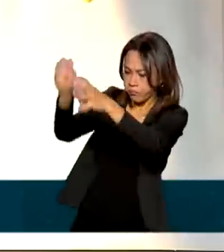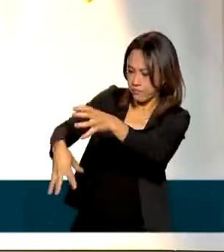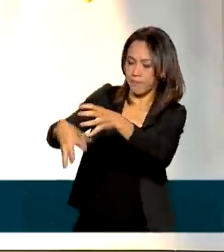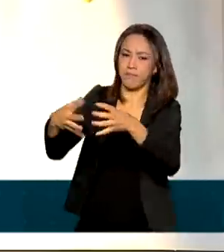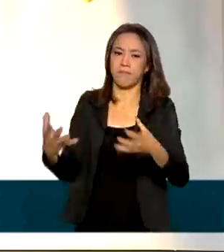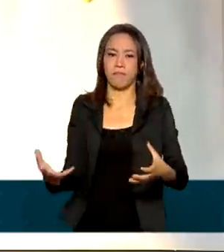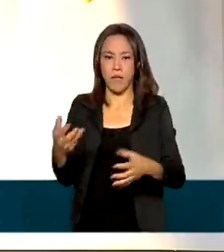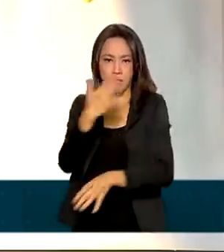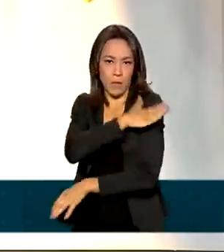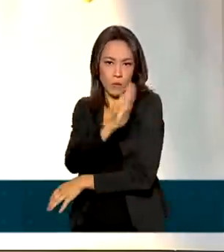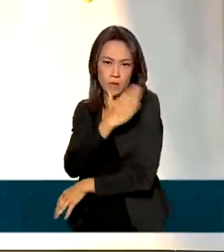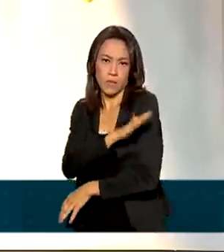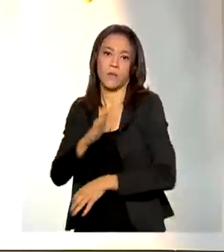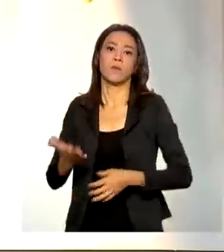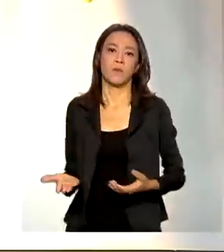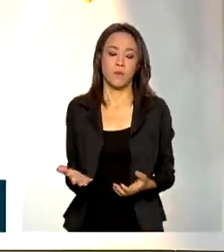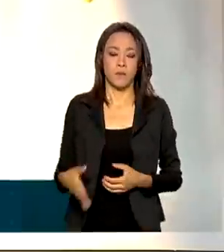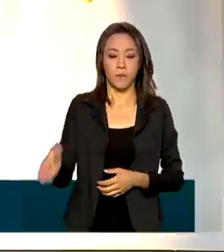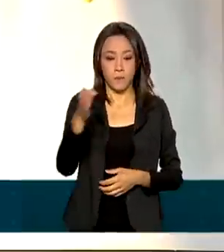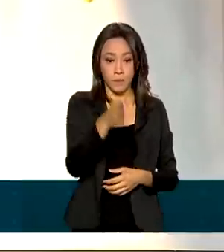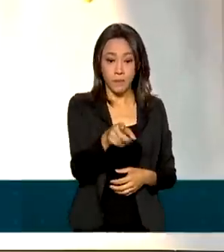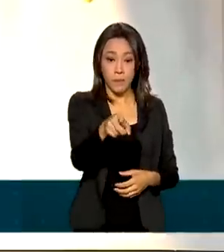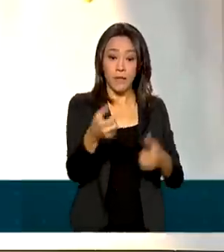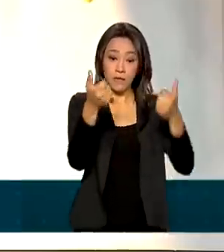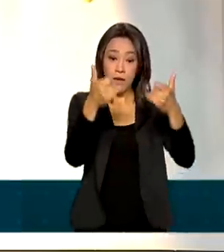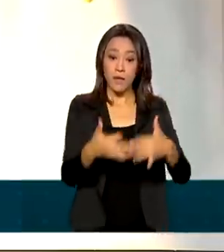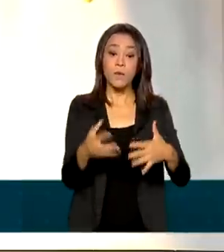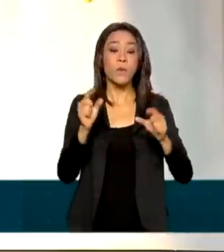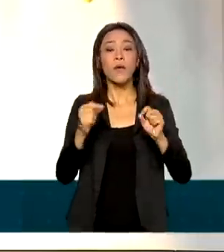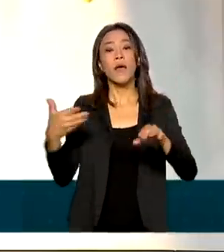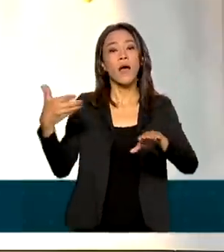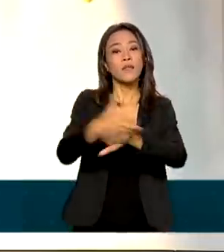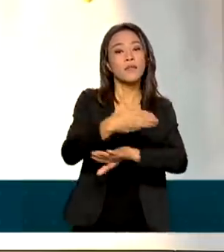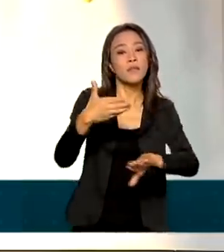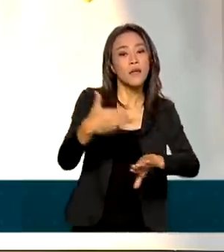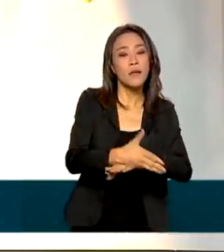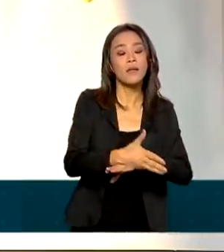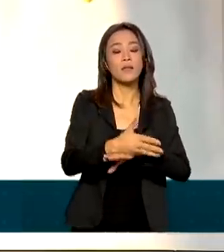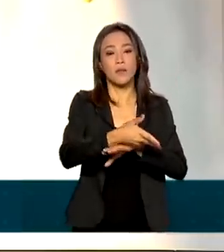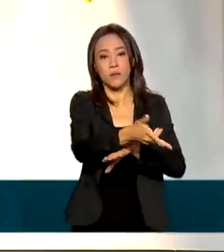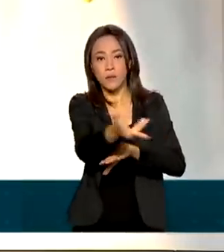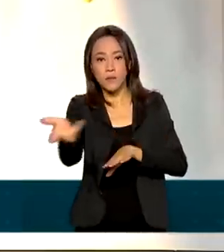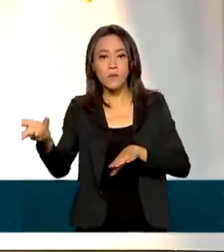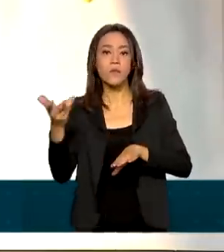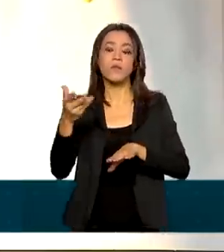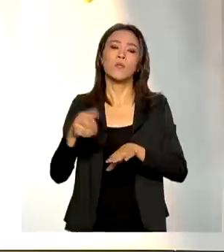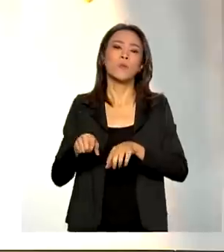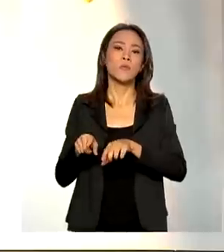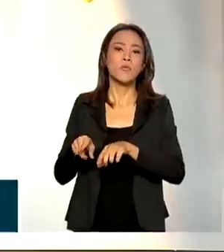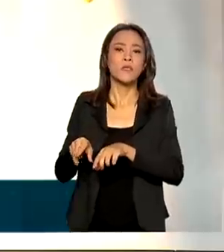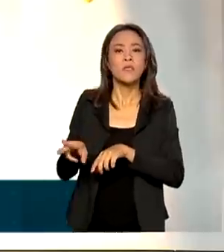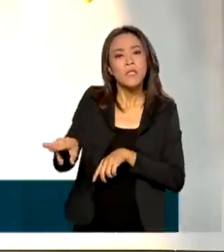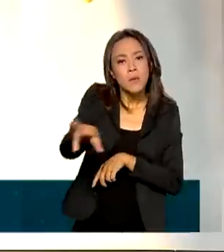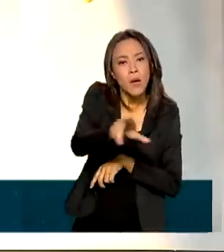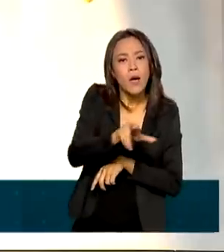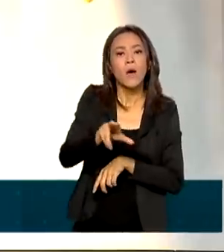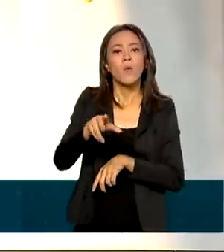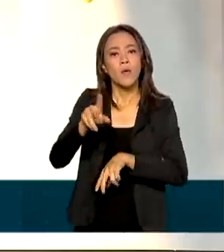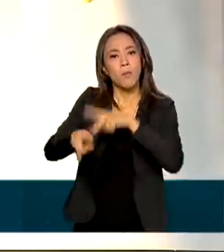ampliação do acesso das populações e dos irmãos que foram, ao longo do tempo,